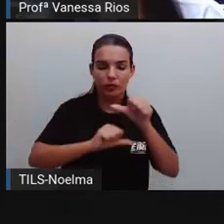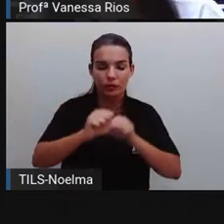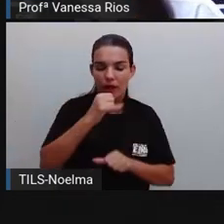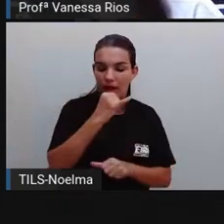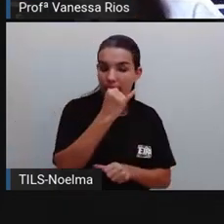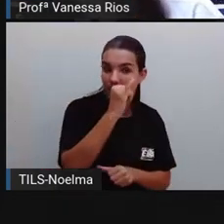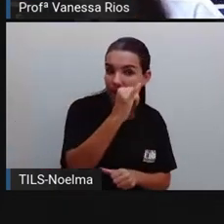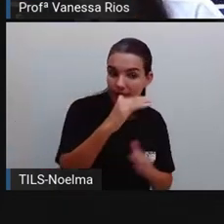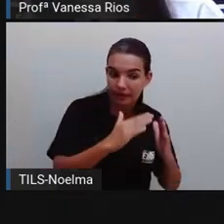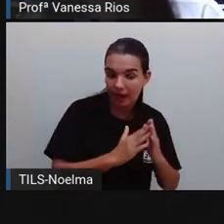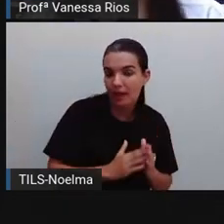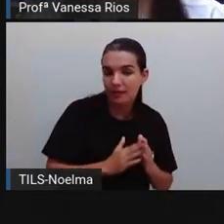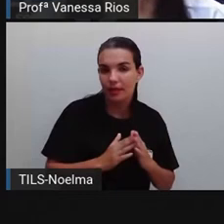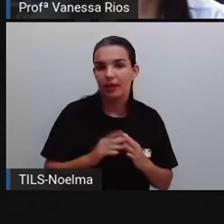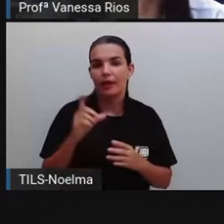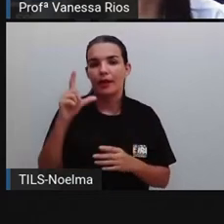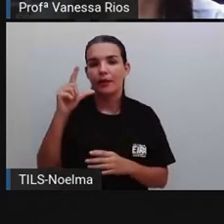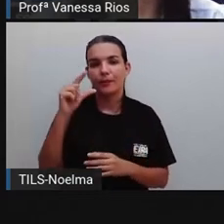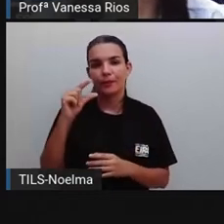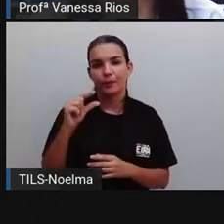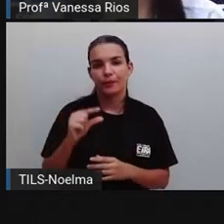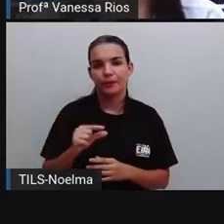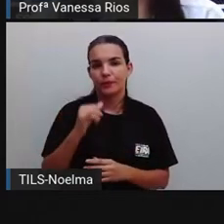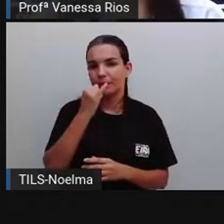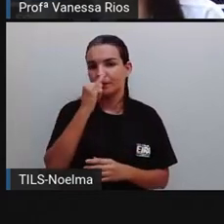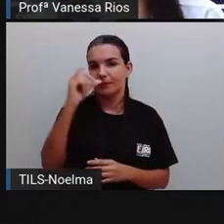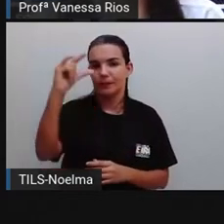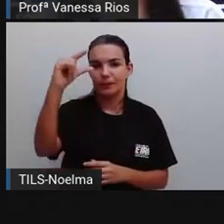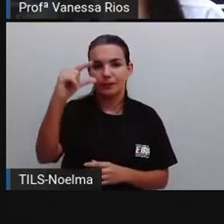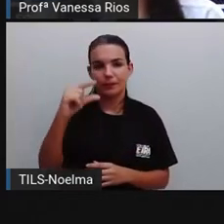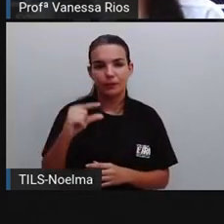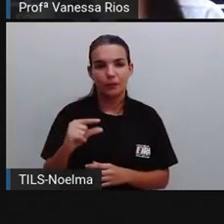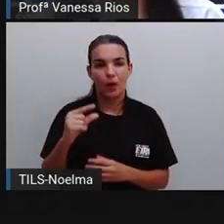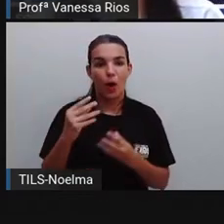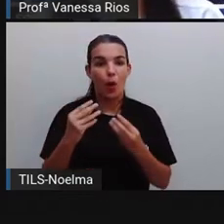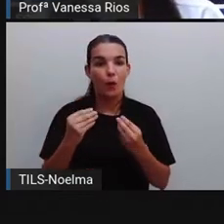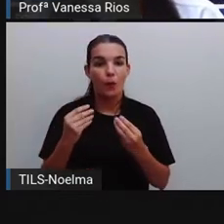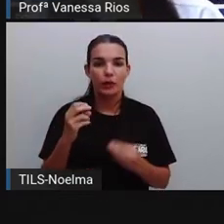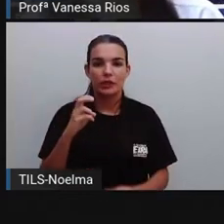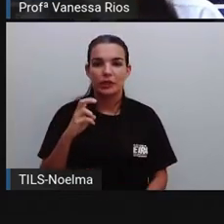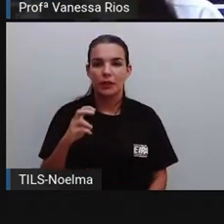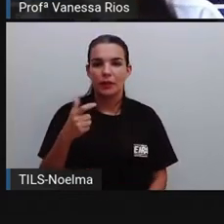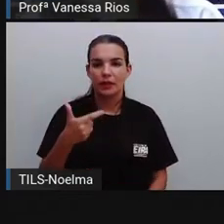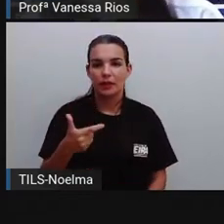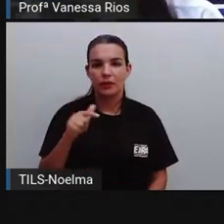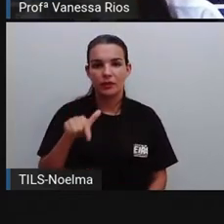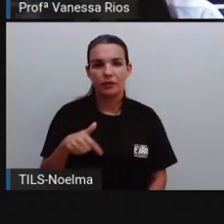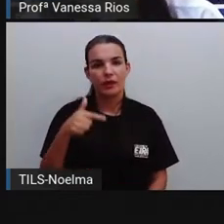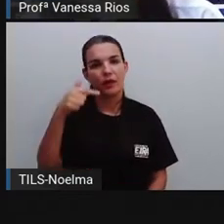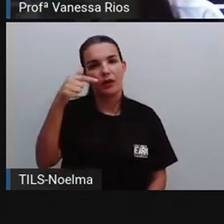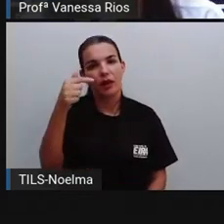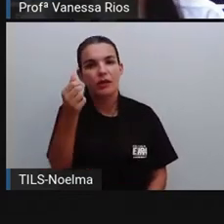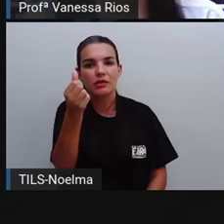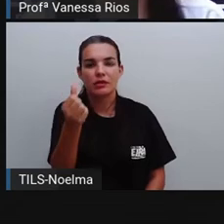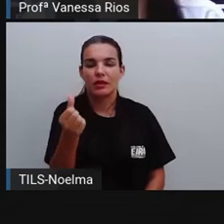em energia elétrica, a conta de luz dessa residência caiu para R$